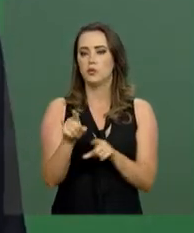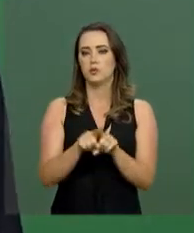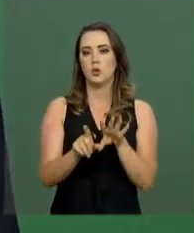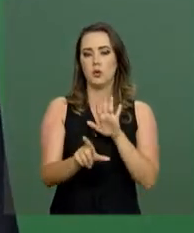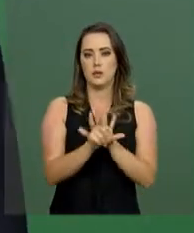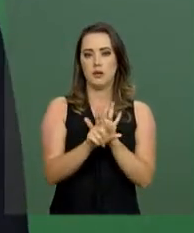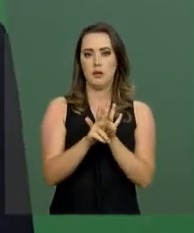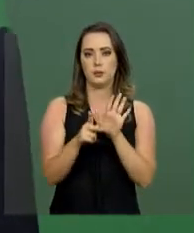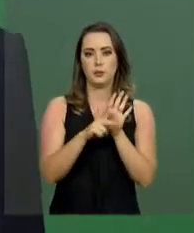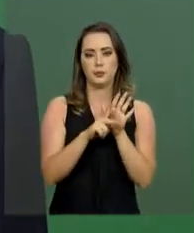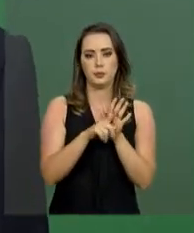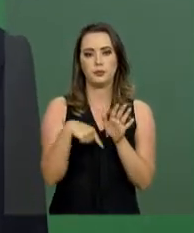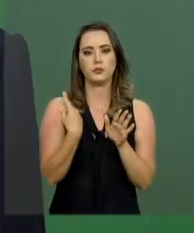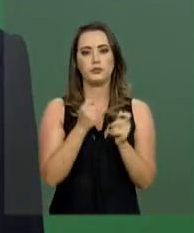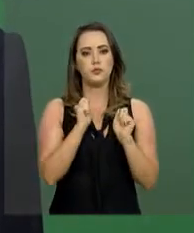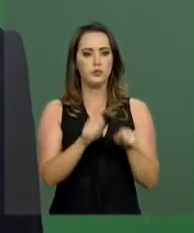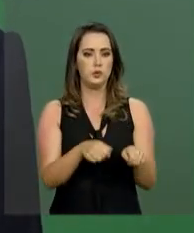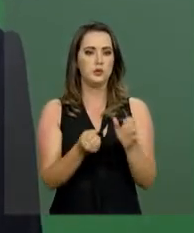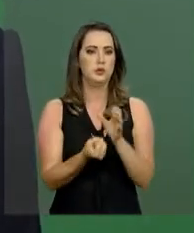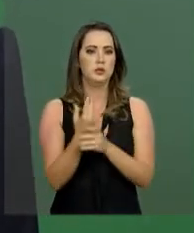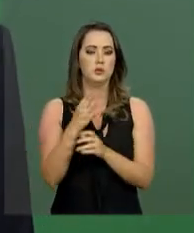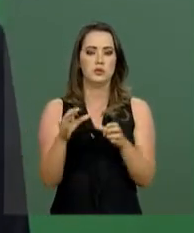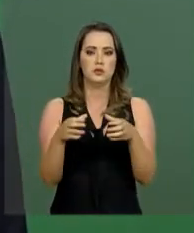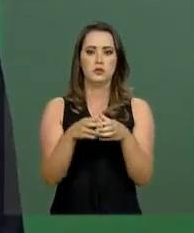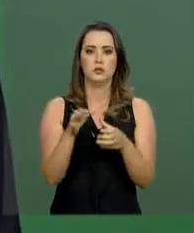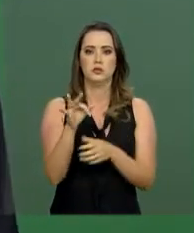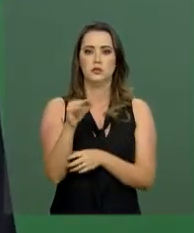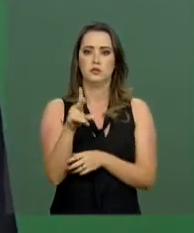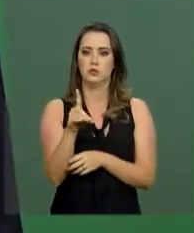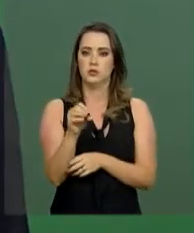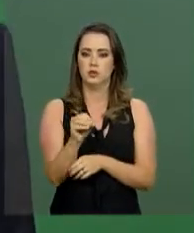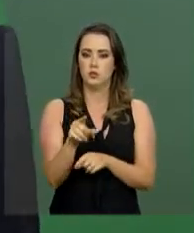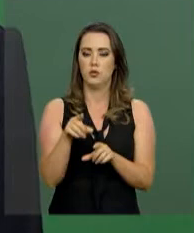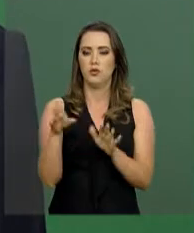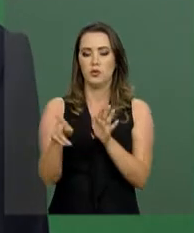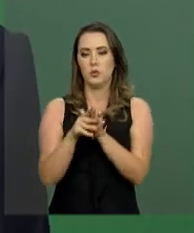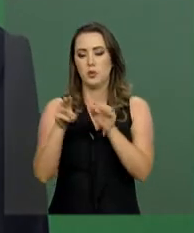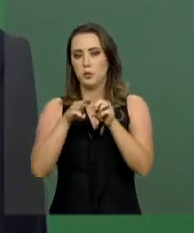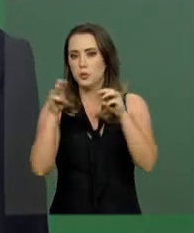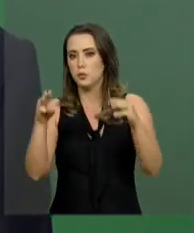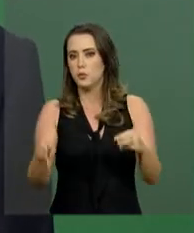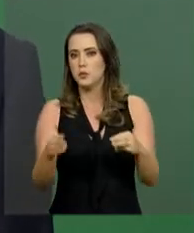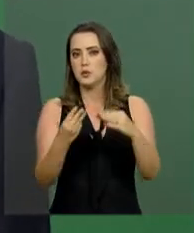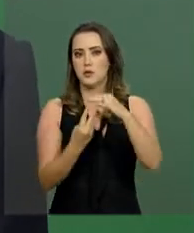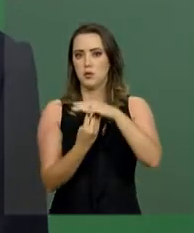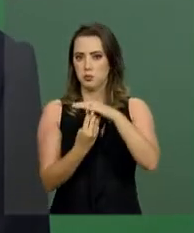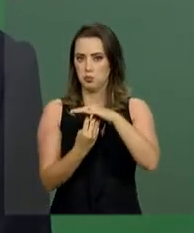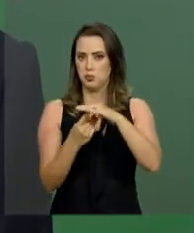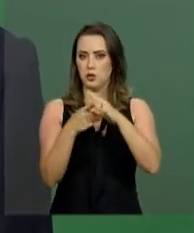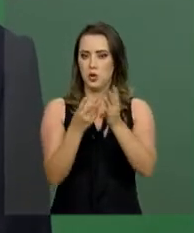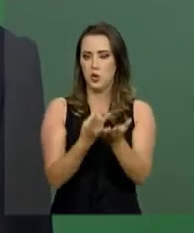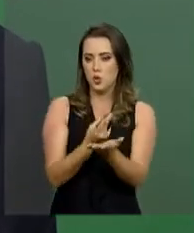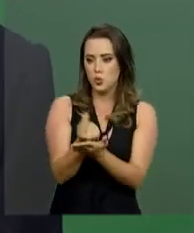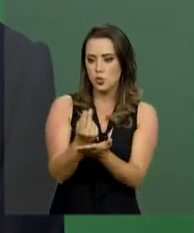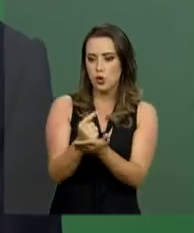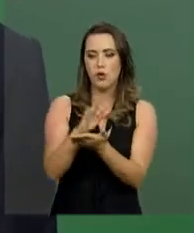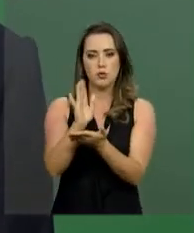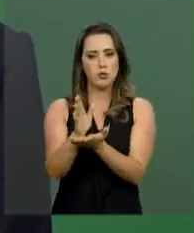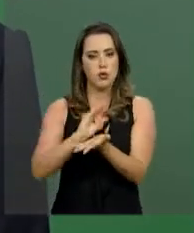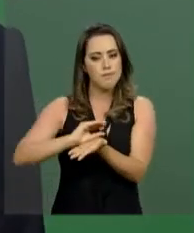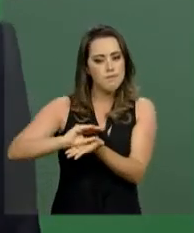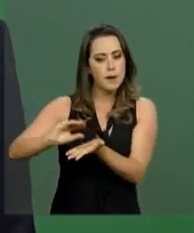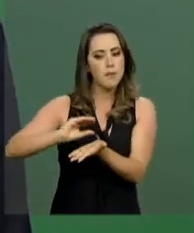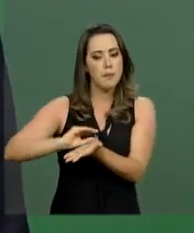legislação, então, poderemos criar o fundo patrimonial ligado ao Museu Nacional e, com isso, os recursos, desde já, serem